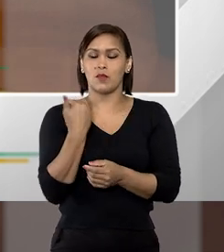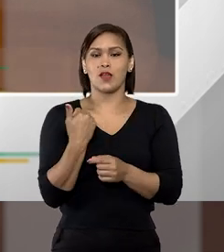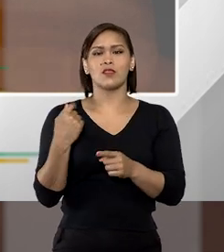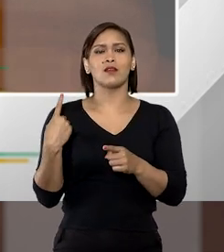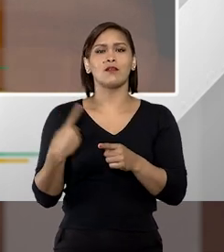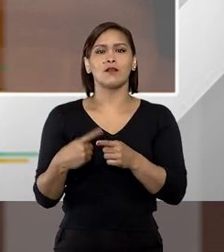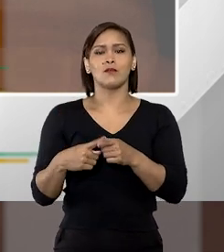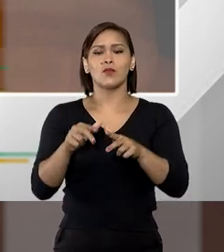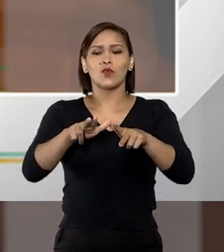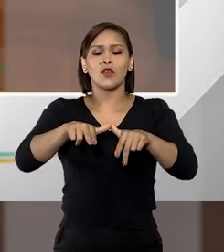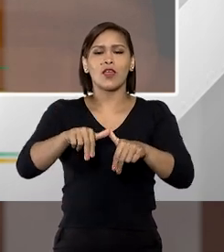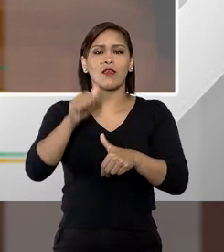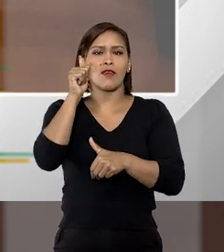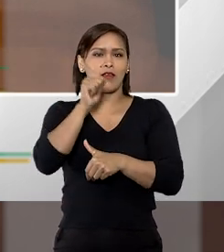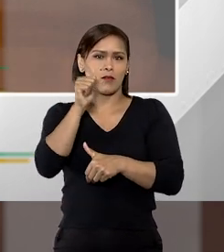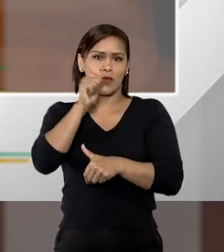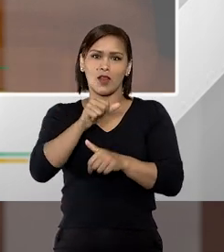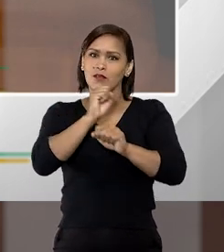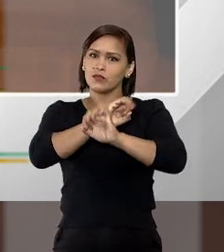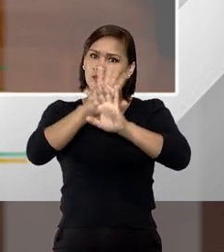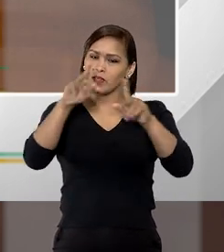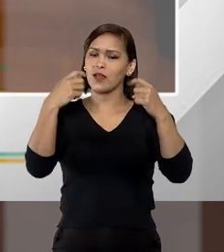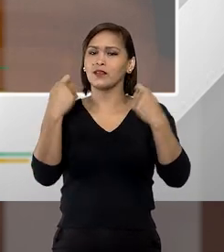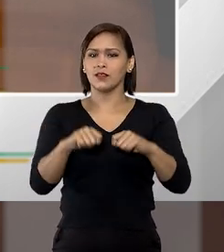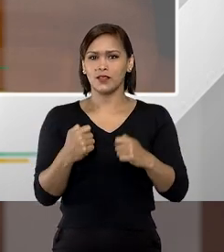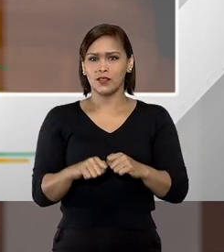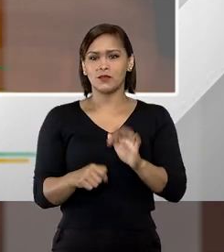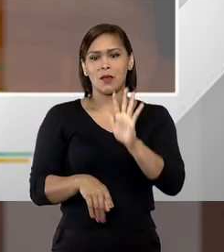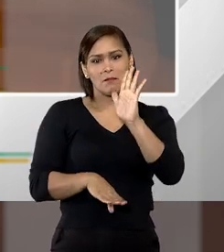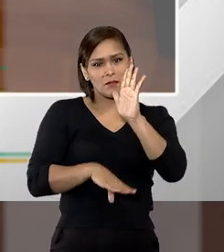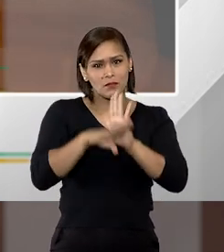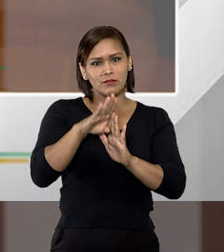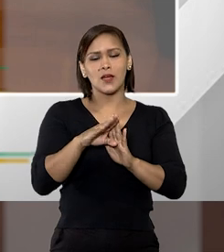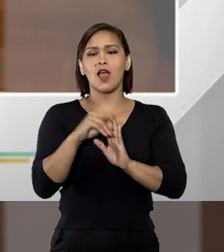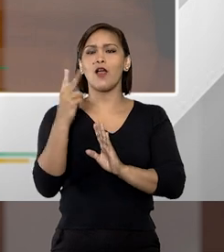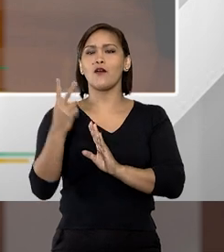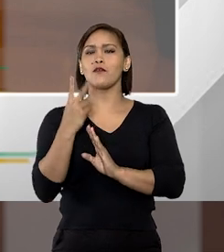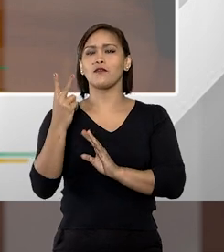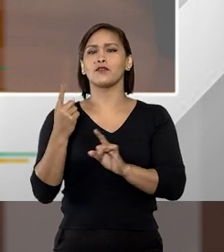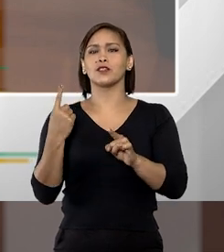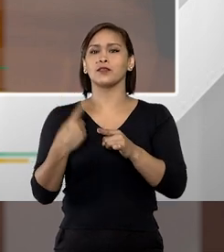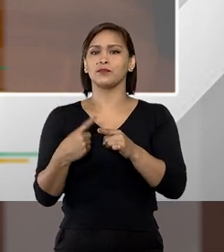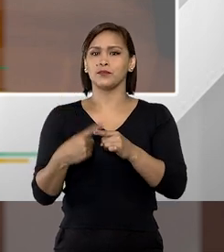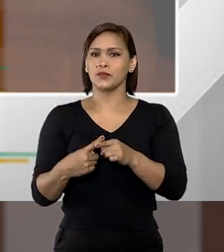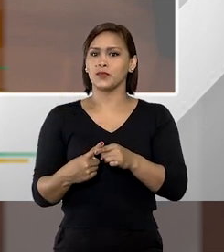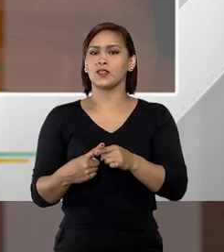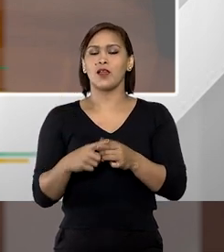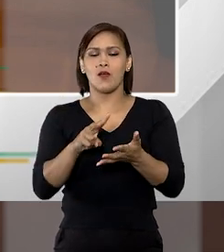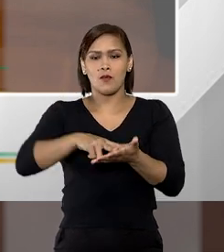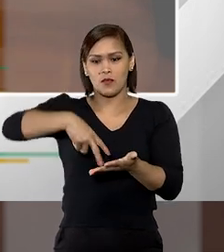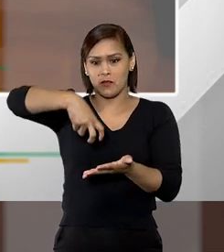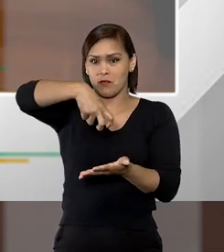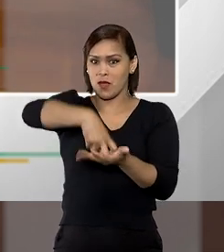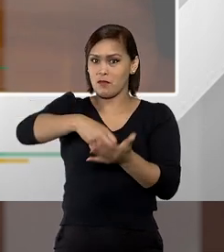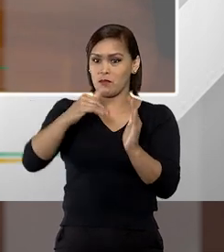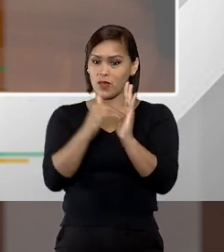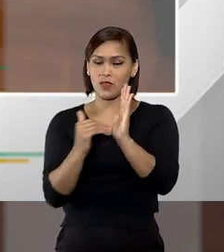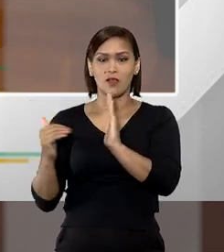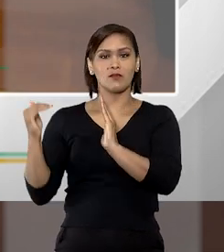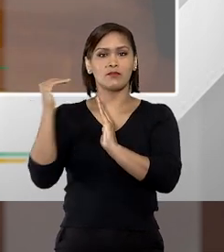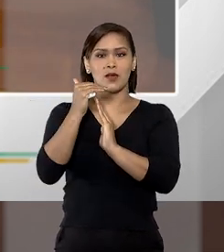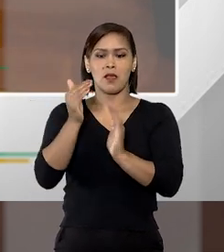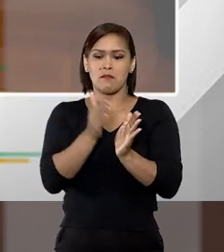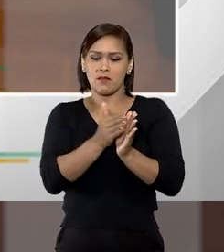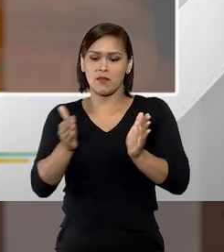condição de você ser mulher, claro que ela precisa ser mais desvalorada e por isso ela precisa de uma pena superior, uma pena